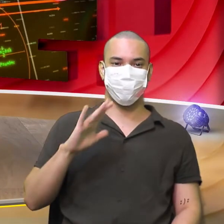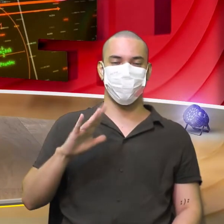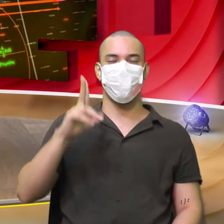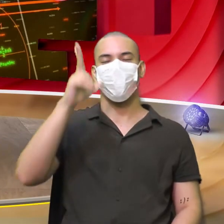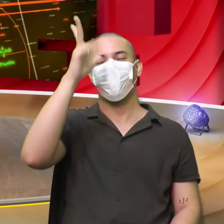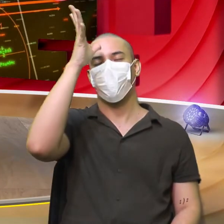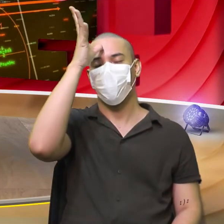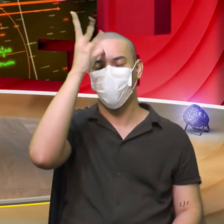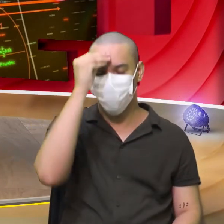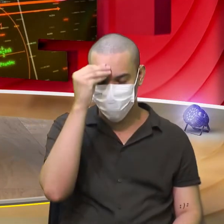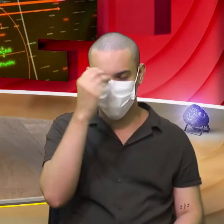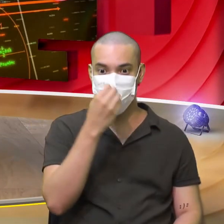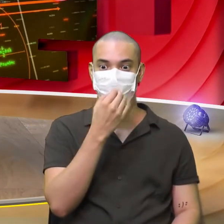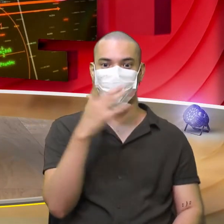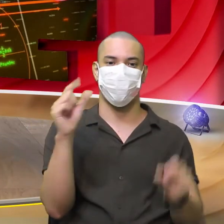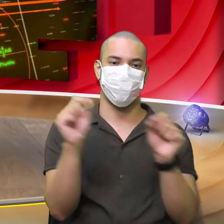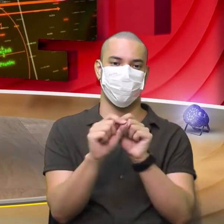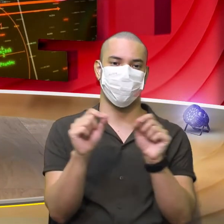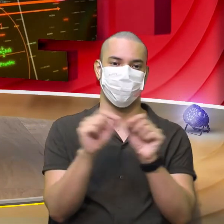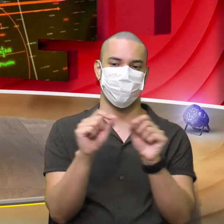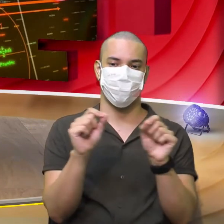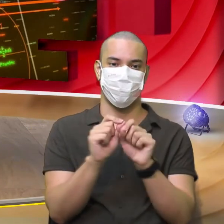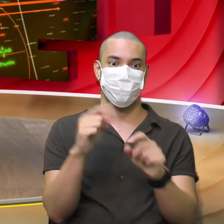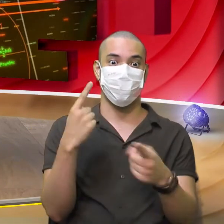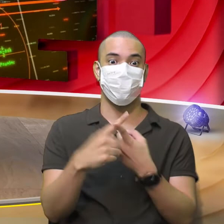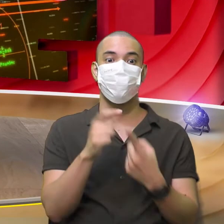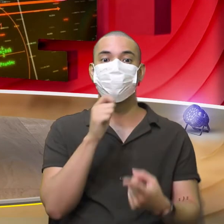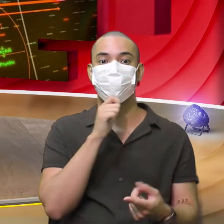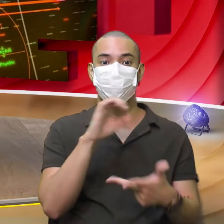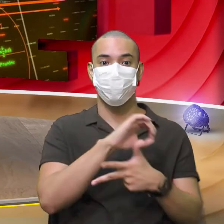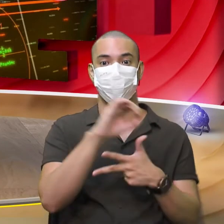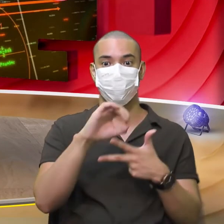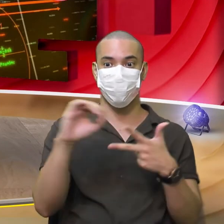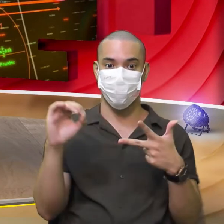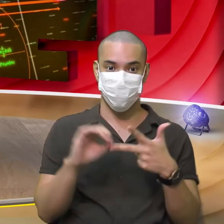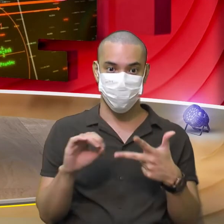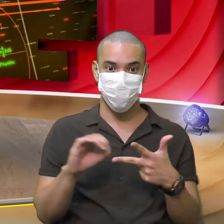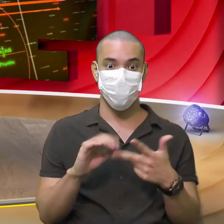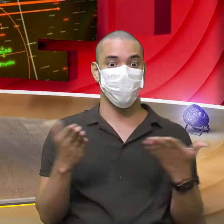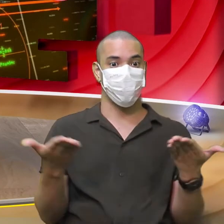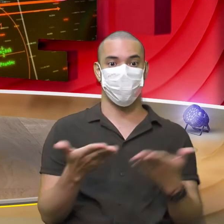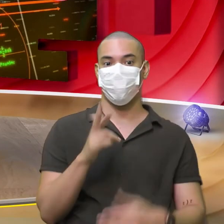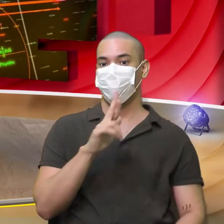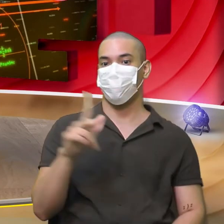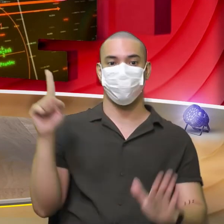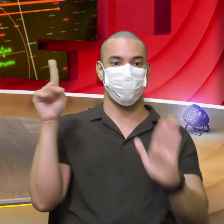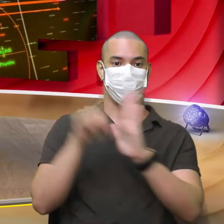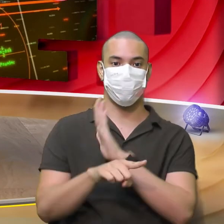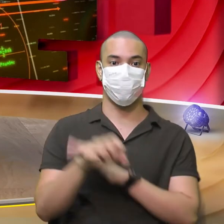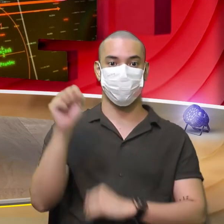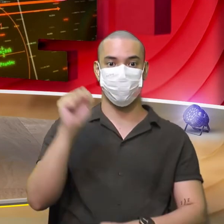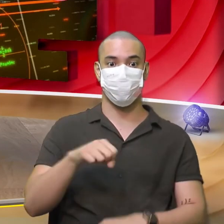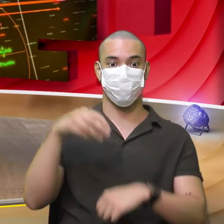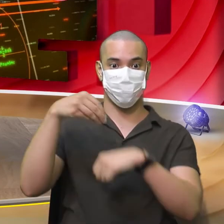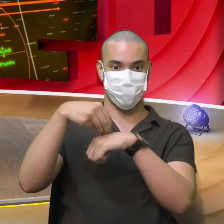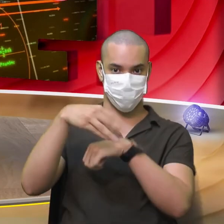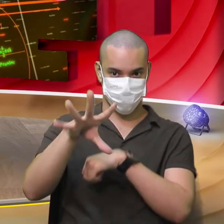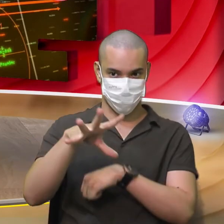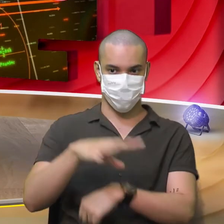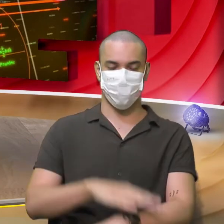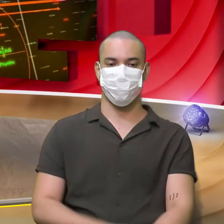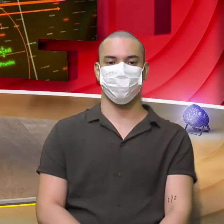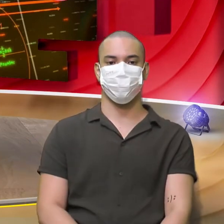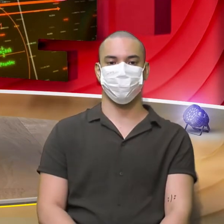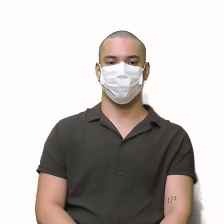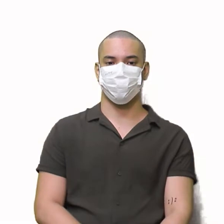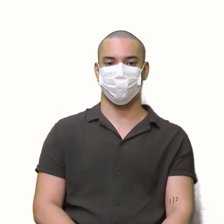Ufa Ainda bem que ele fez E aí a gente ainda tem O Se Liga no Enem O Se Liga no Enem Hoje não é uma questão E sim uma dica Fica a dica